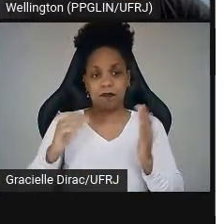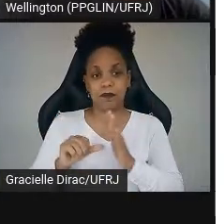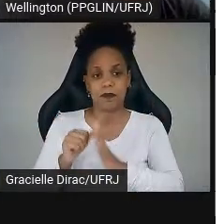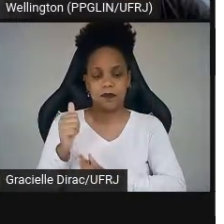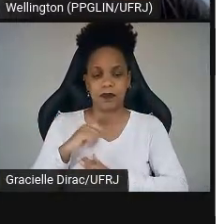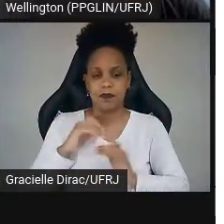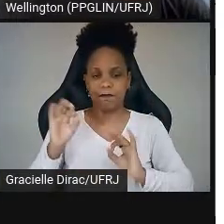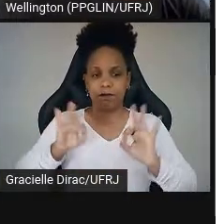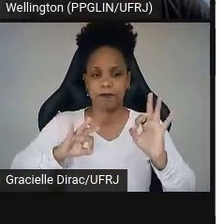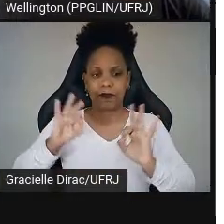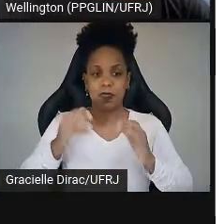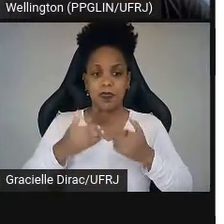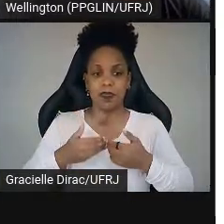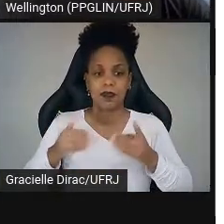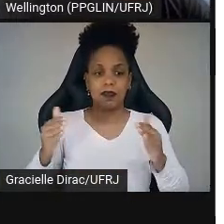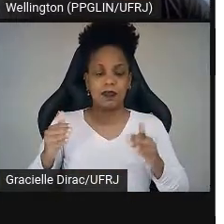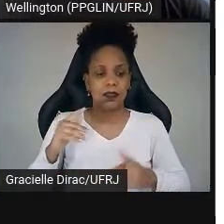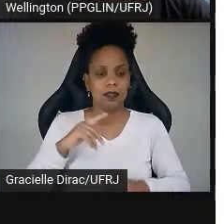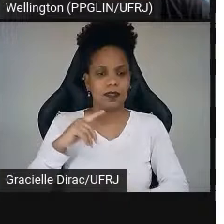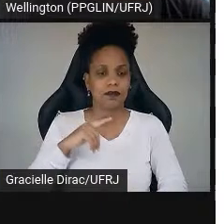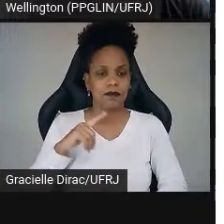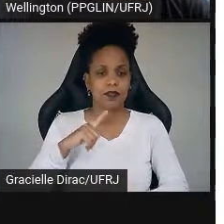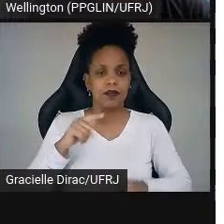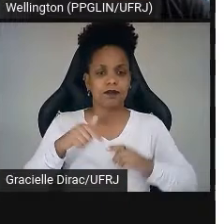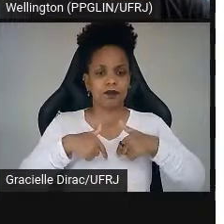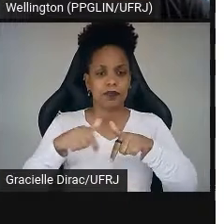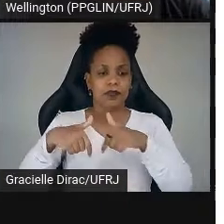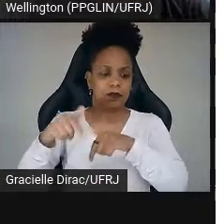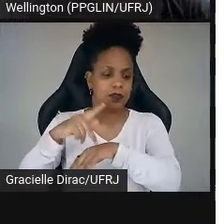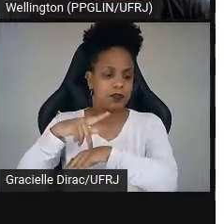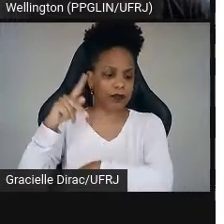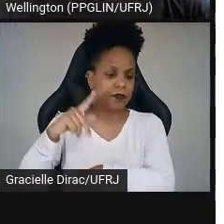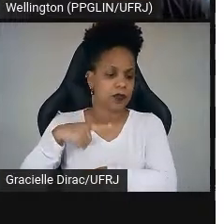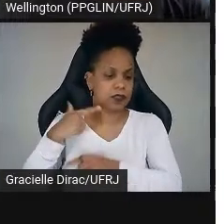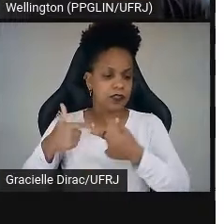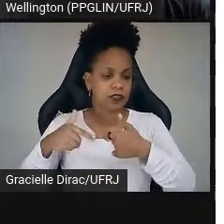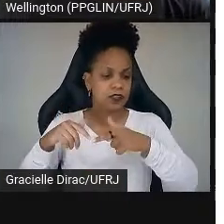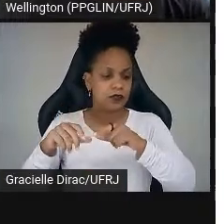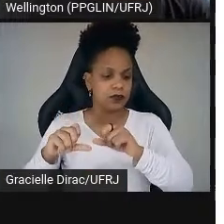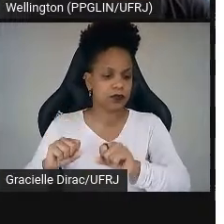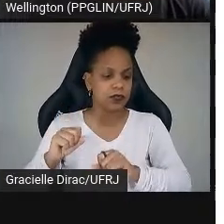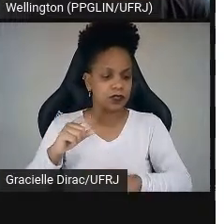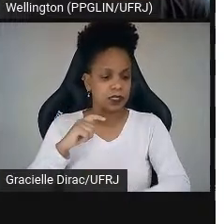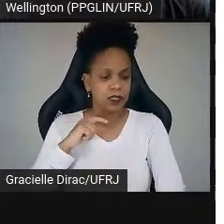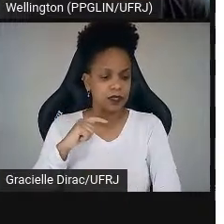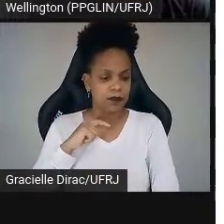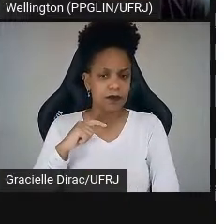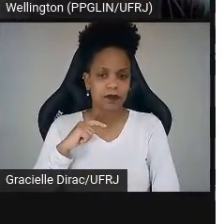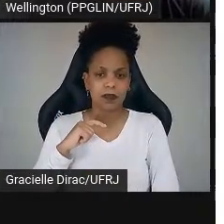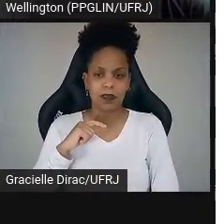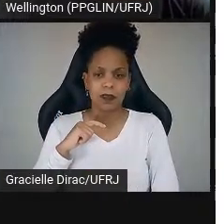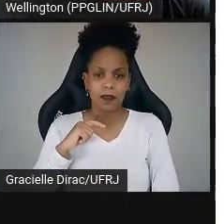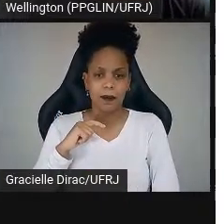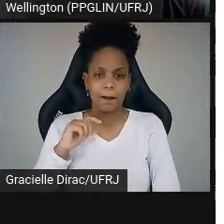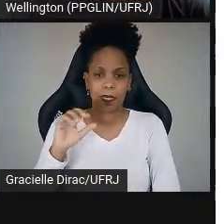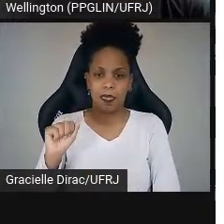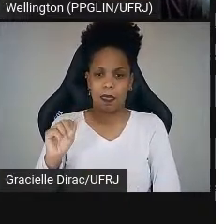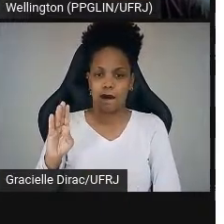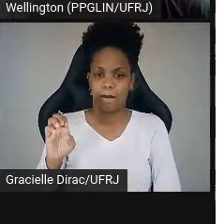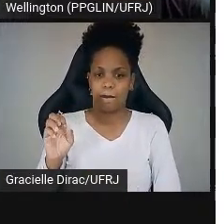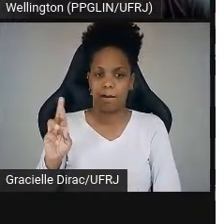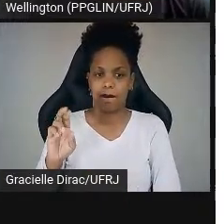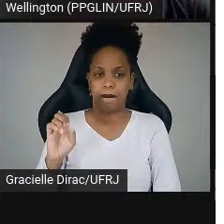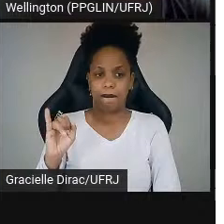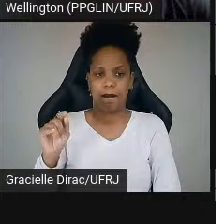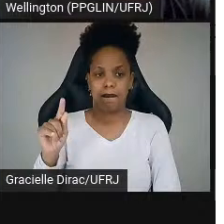que é o evento de abertura das atividades do Programa de Pós-Graduação em Linguística, o Aberling, cuja intenção principal